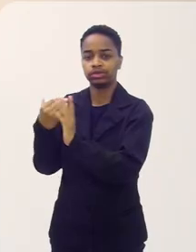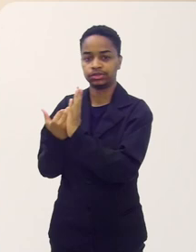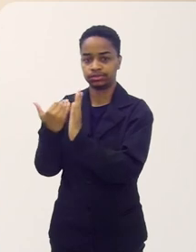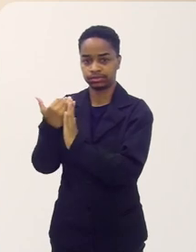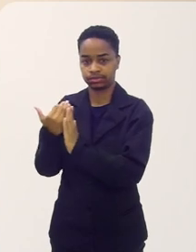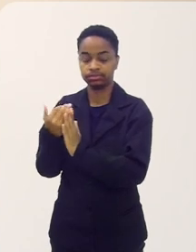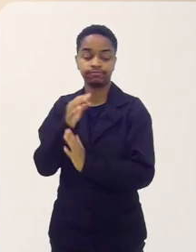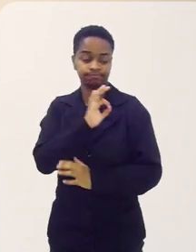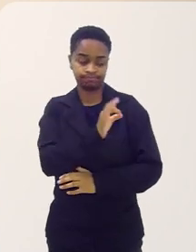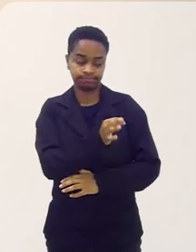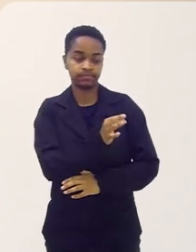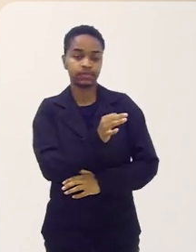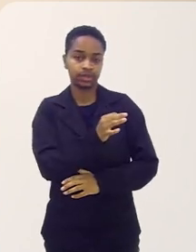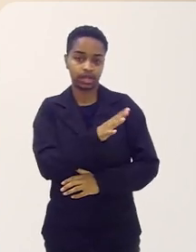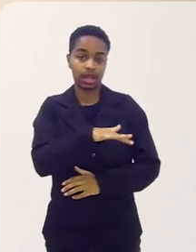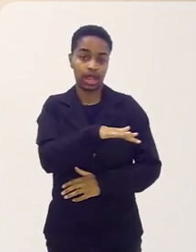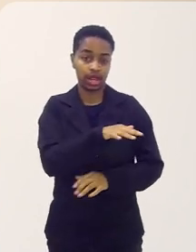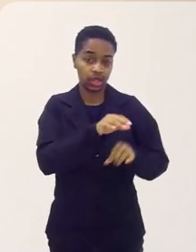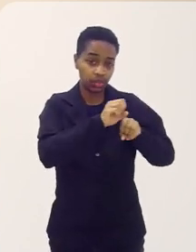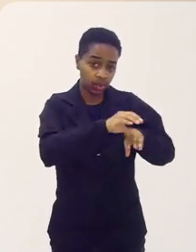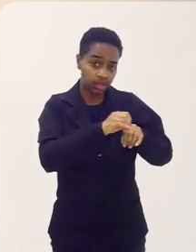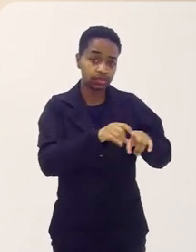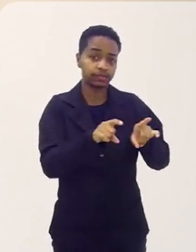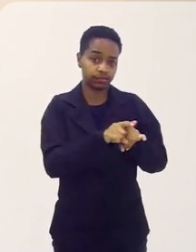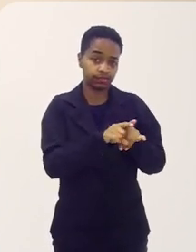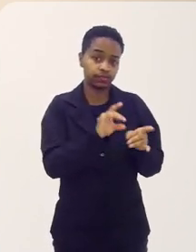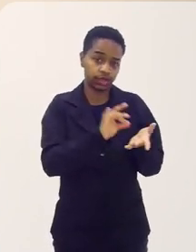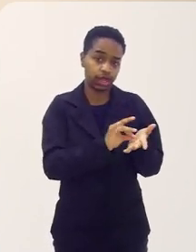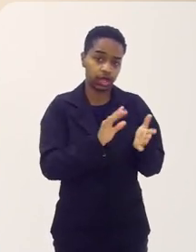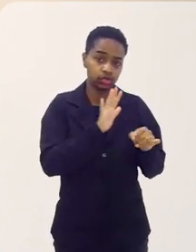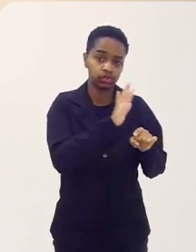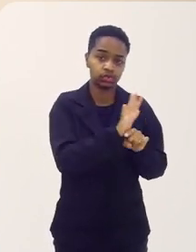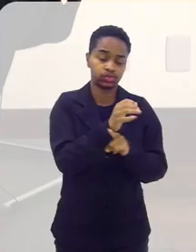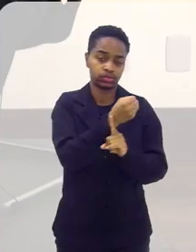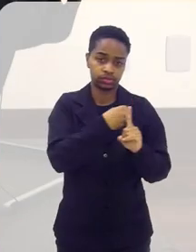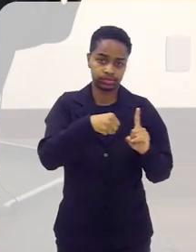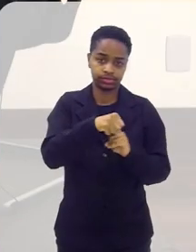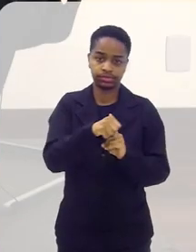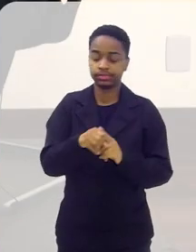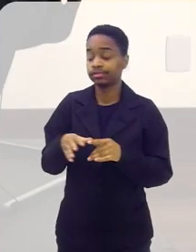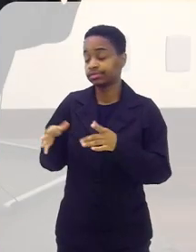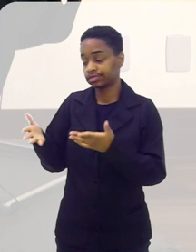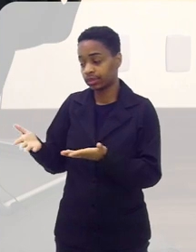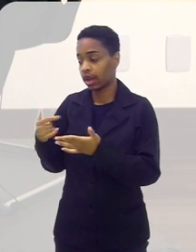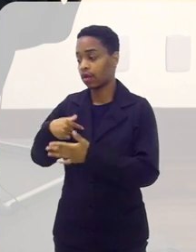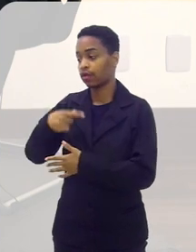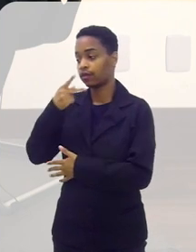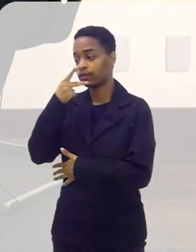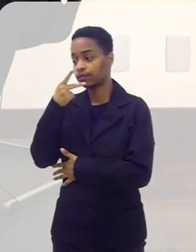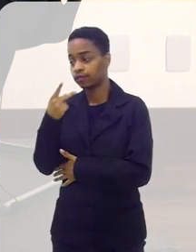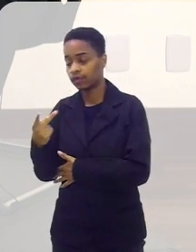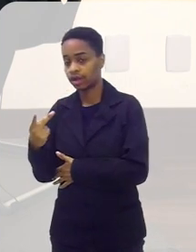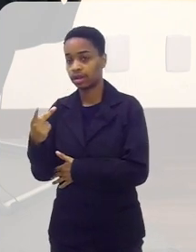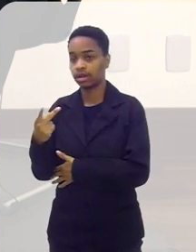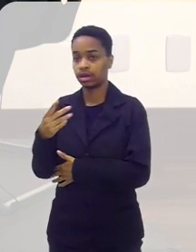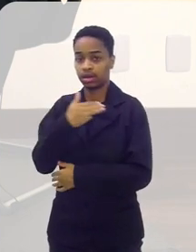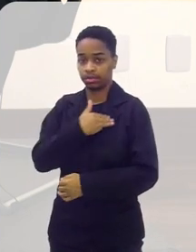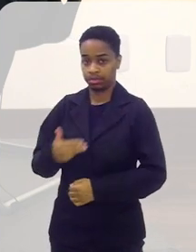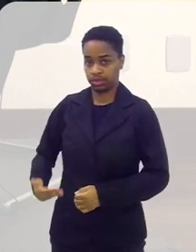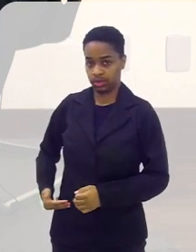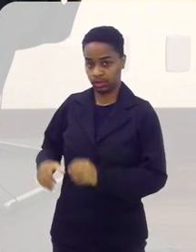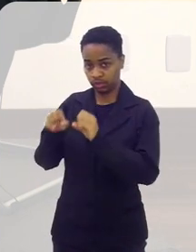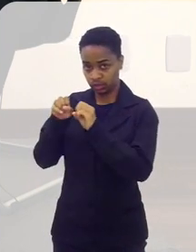Com certeza. Essa parte educativa, realmente, ela agrega muito à nossa sociedade como um todo. É... Eu disse ao